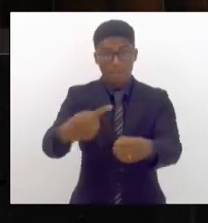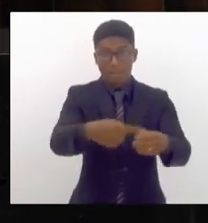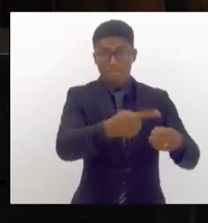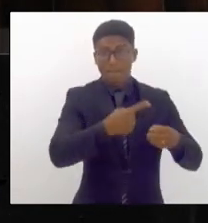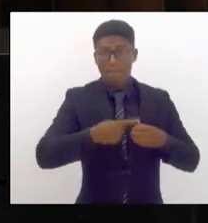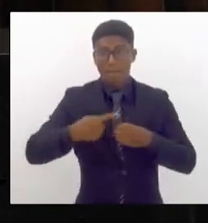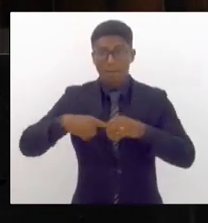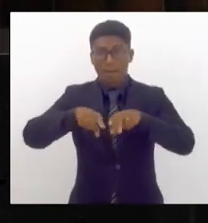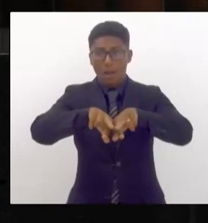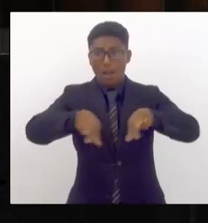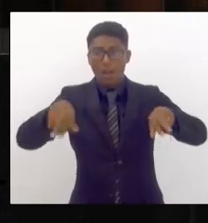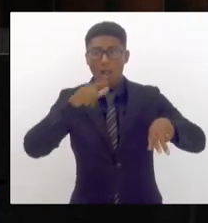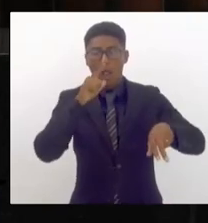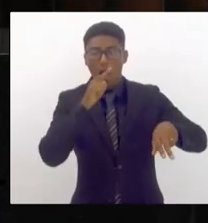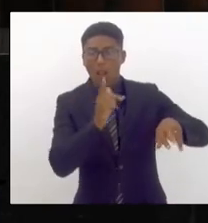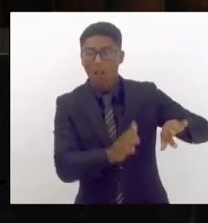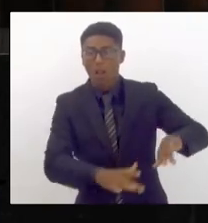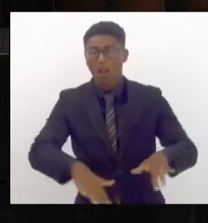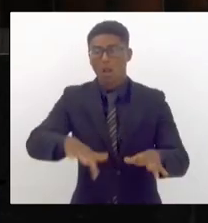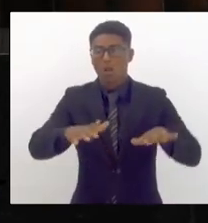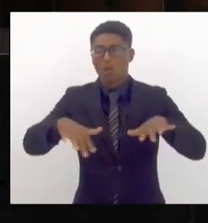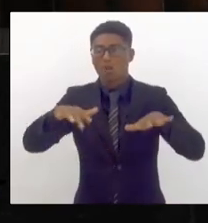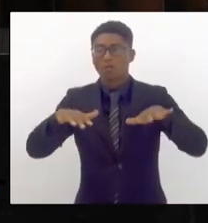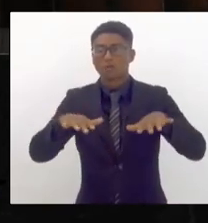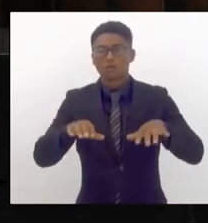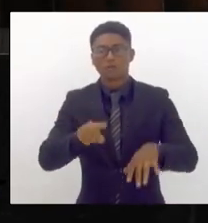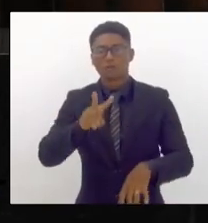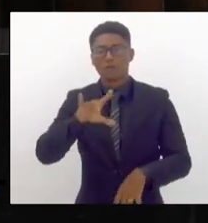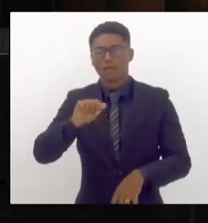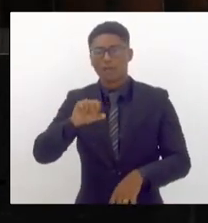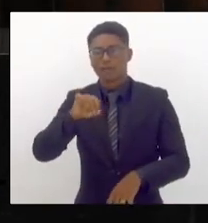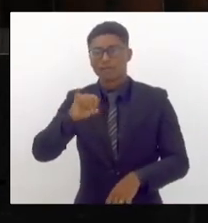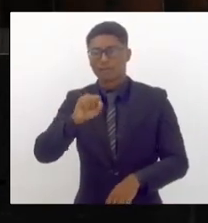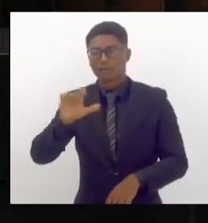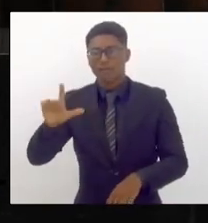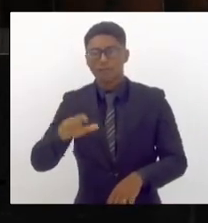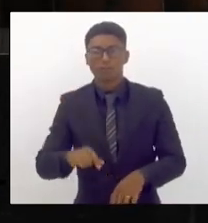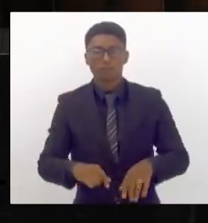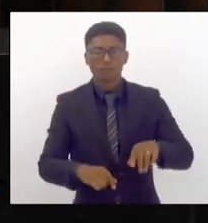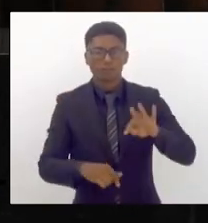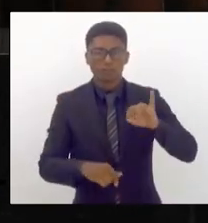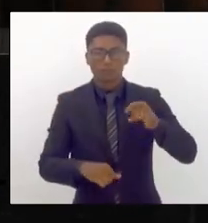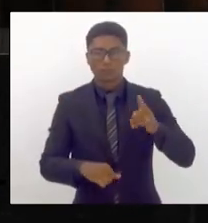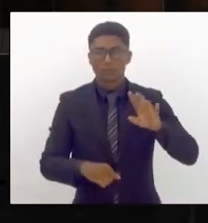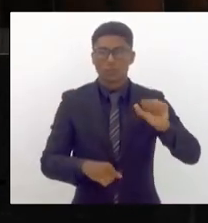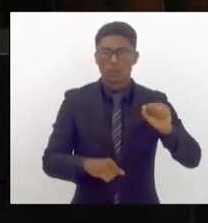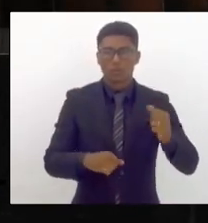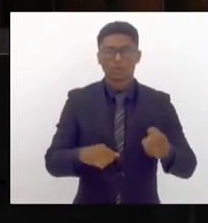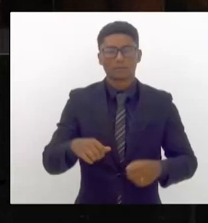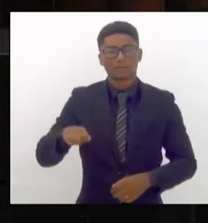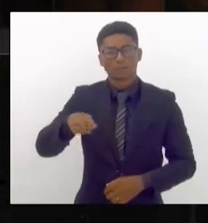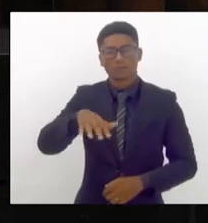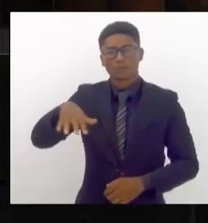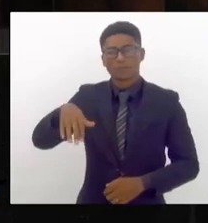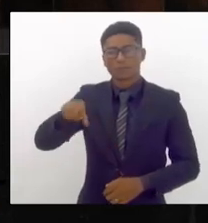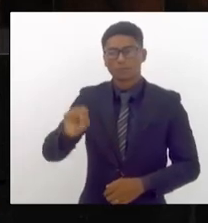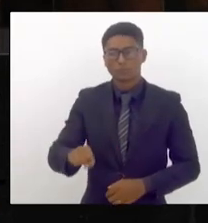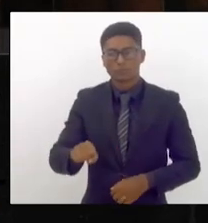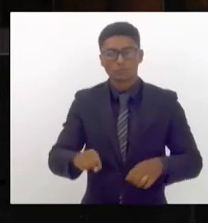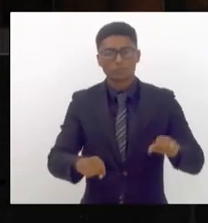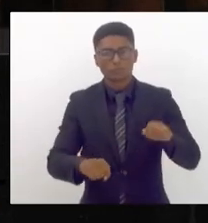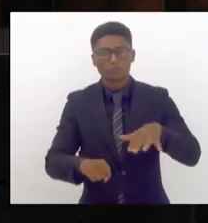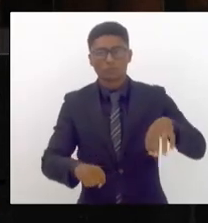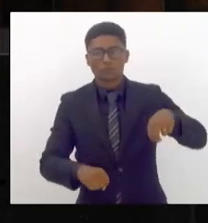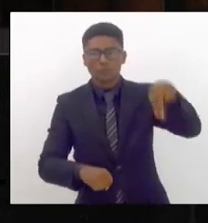sofreram muito com a inundação de Vila Isabel Grajaú Tijuca uma parte da zona sul zona norte mas eu queria aproveitar a